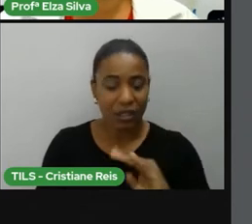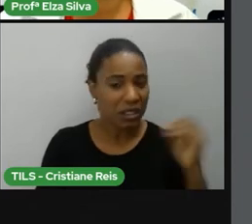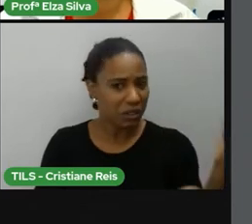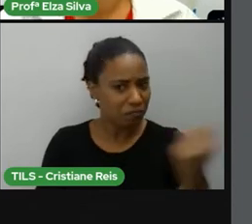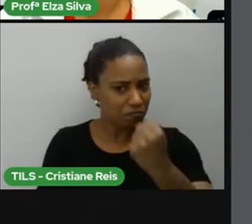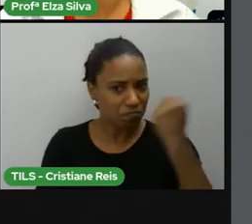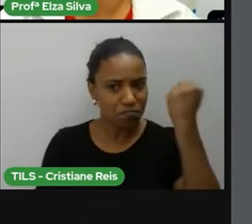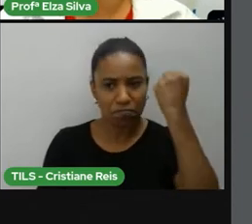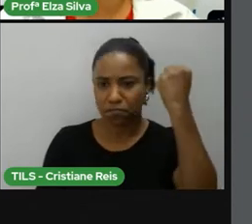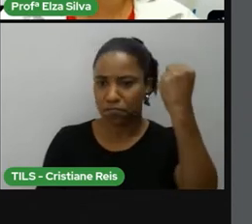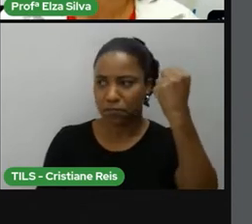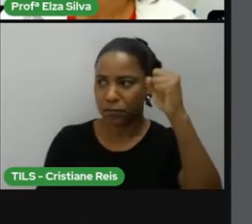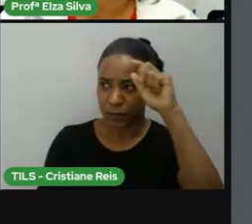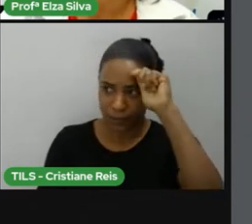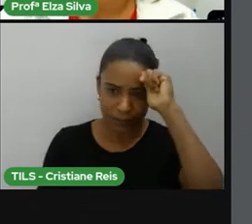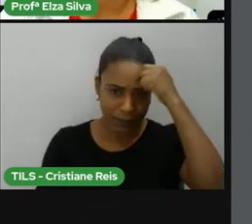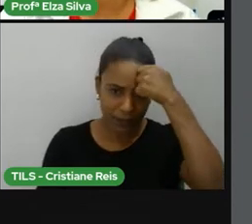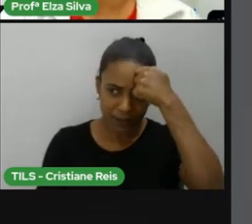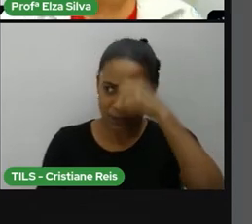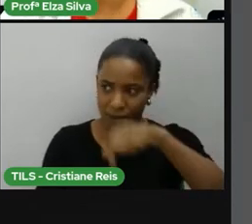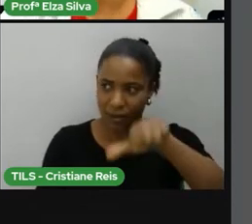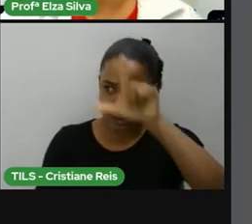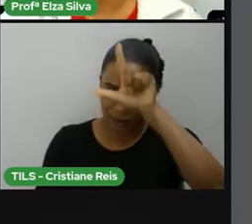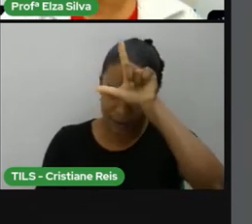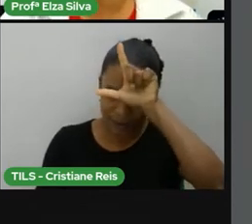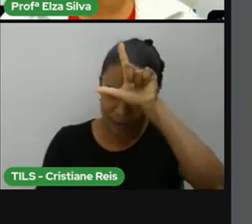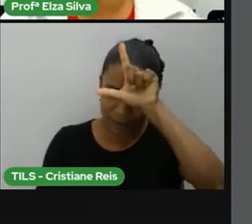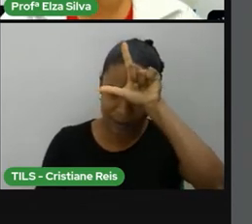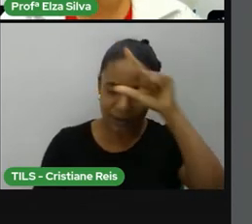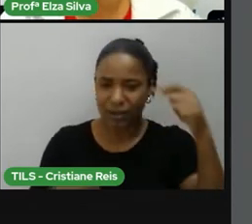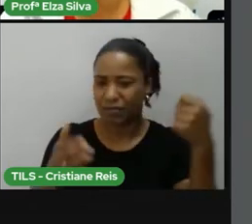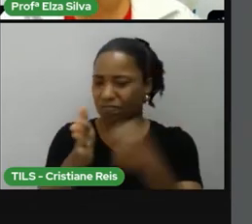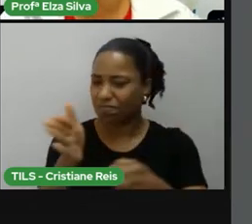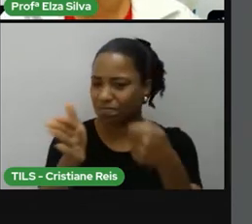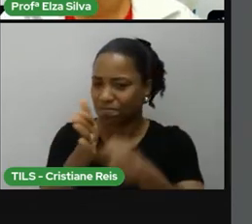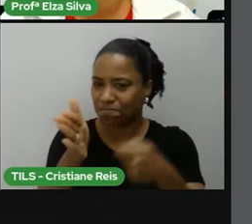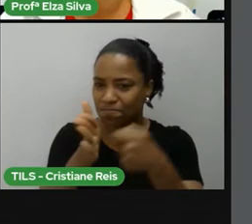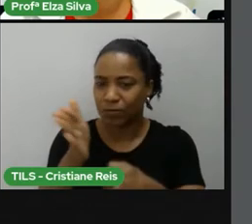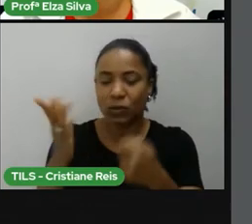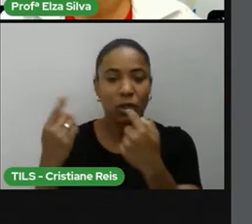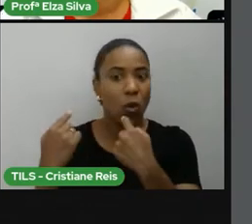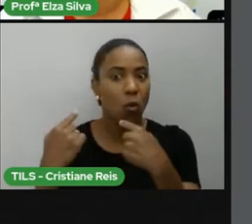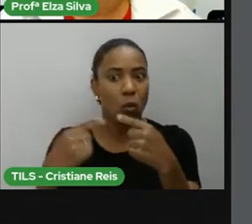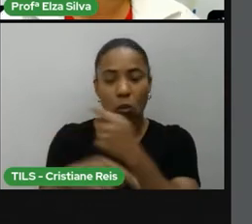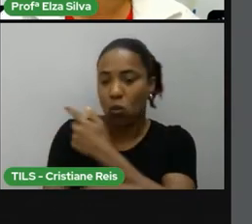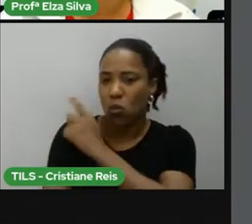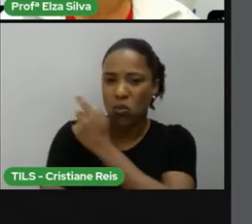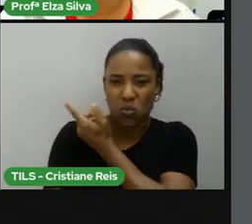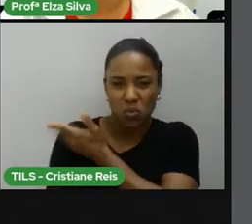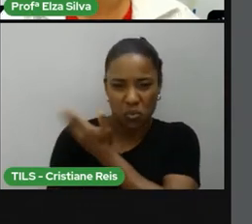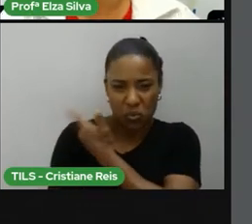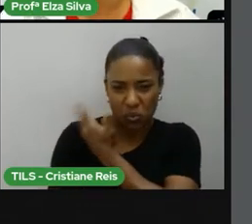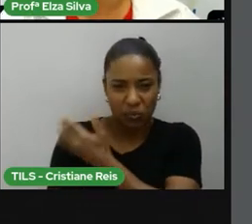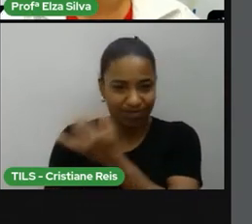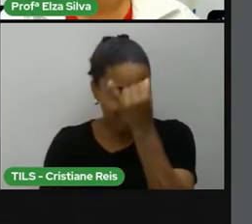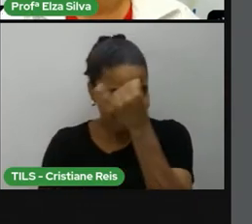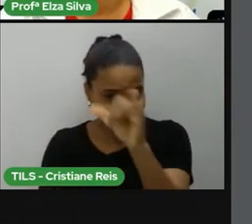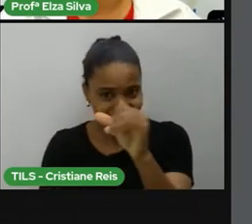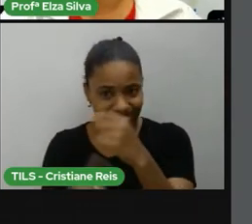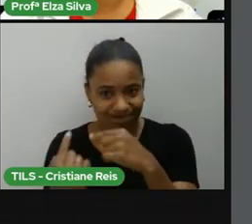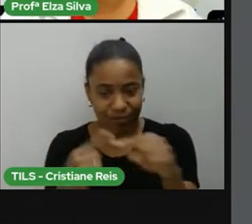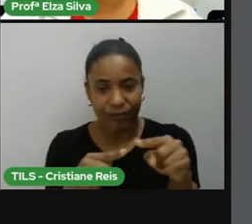negros na luta contra a discriminação racial nos Estados Unidos. Foi um ativista político